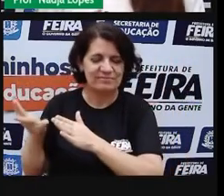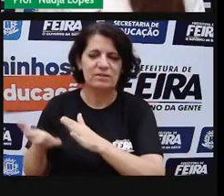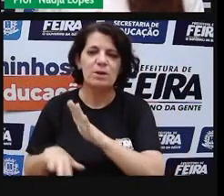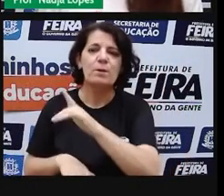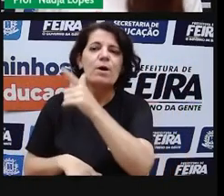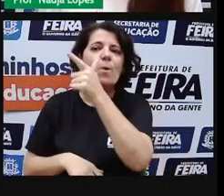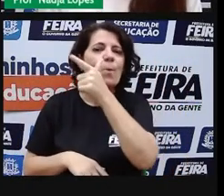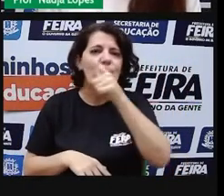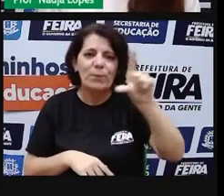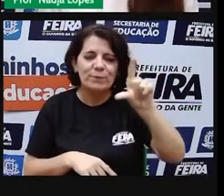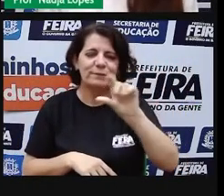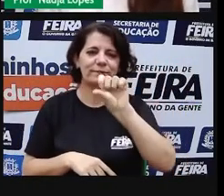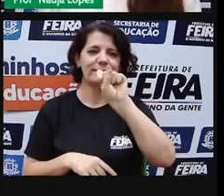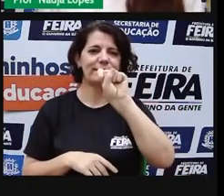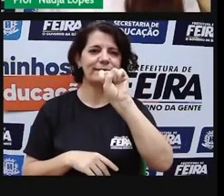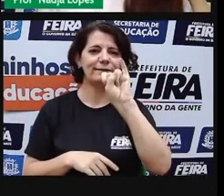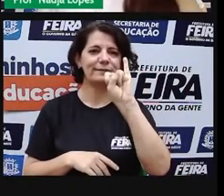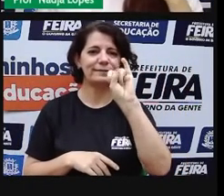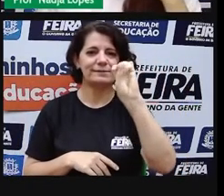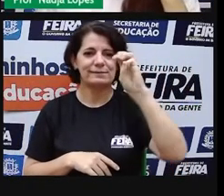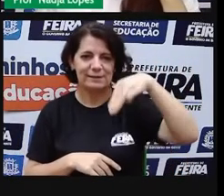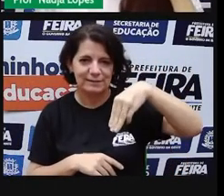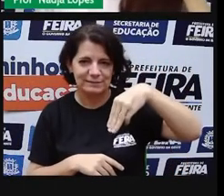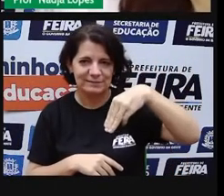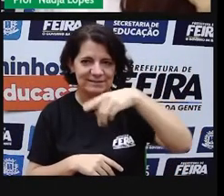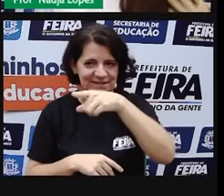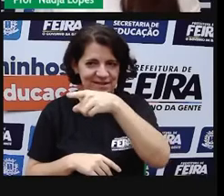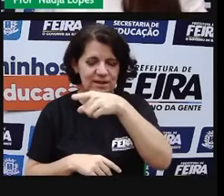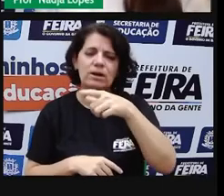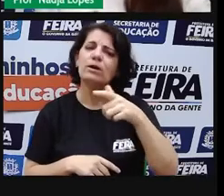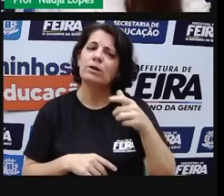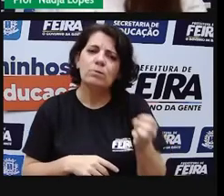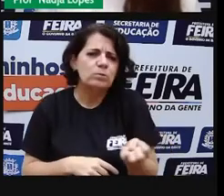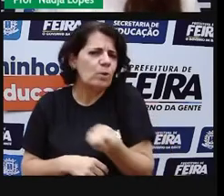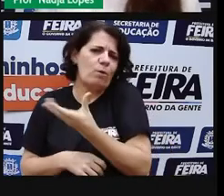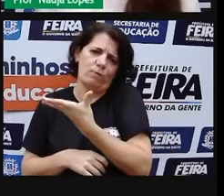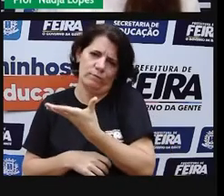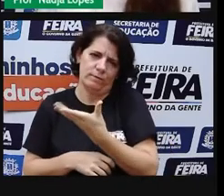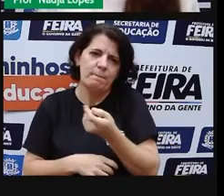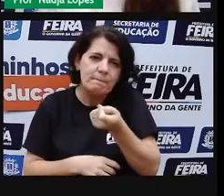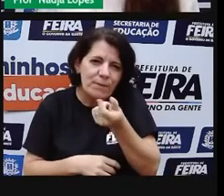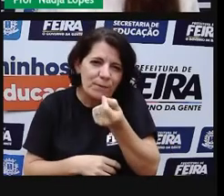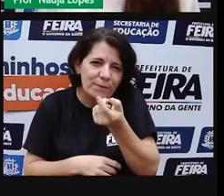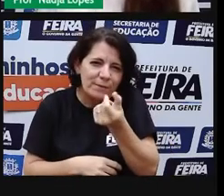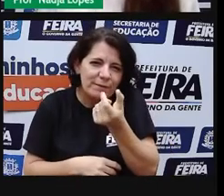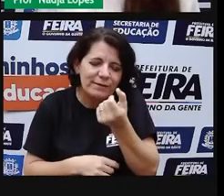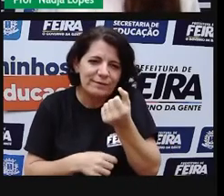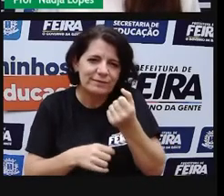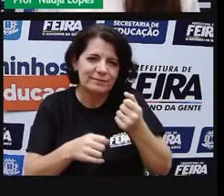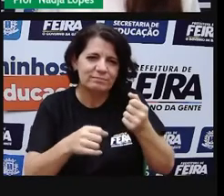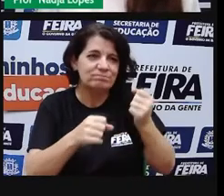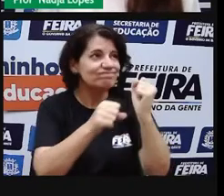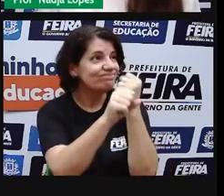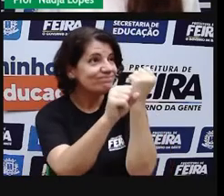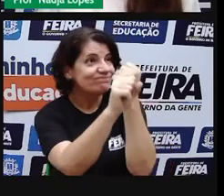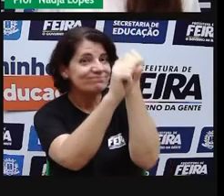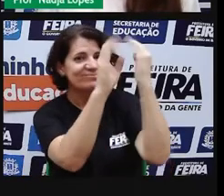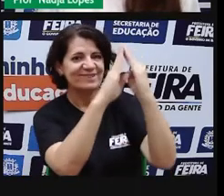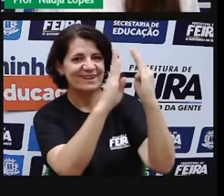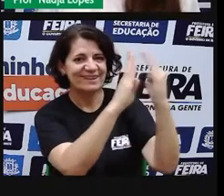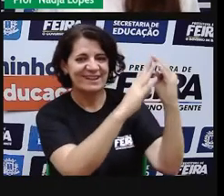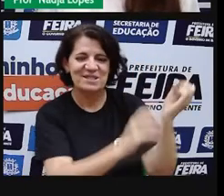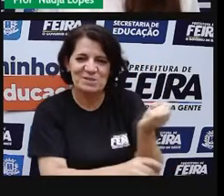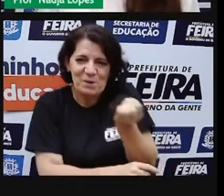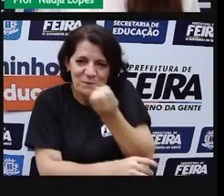um bairro recente, né? Um bairro que foi construído há pouco tempo no nosso município, ganhou este nome